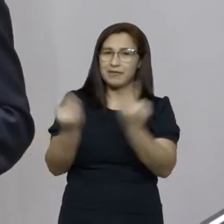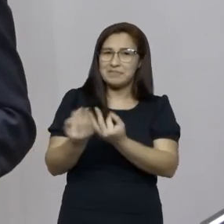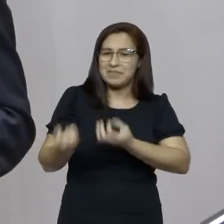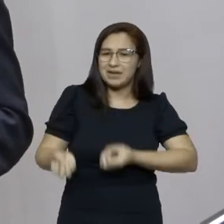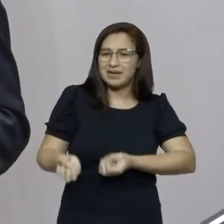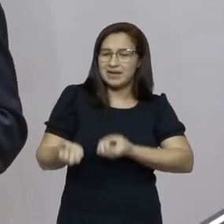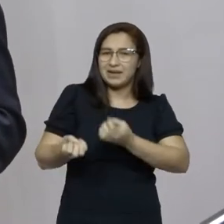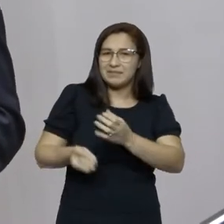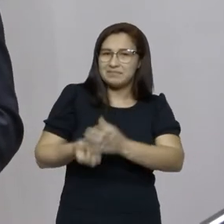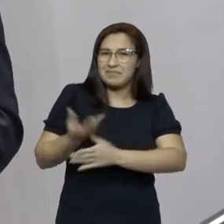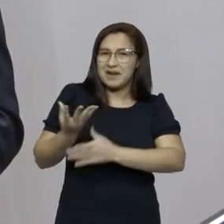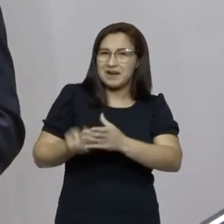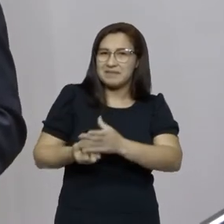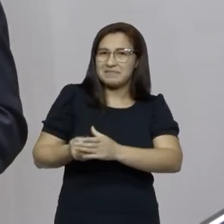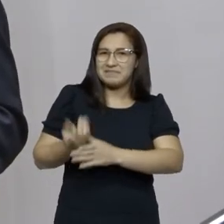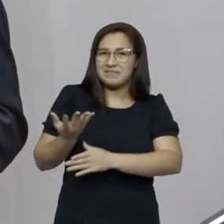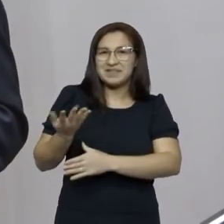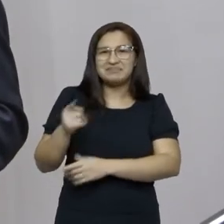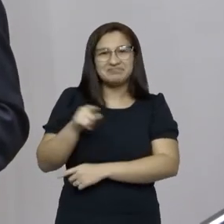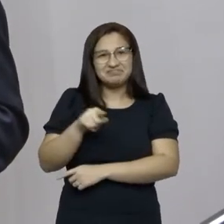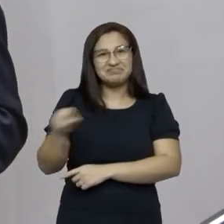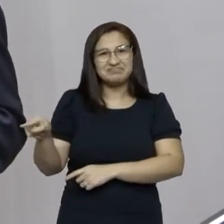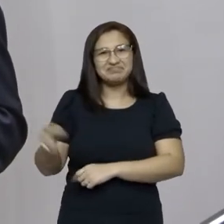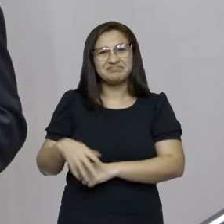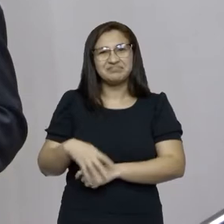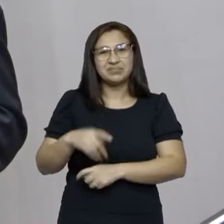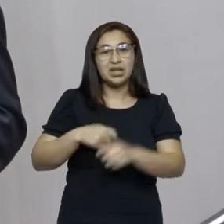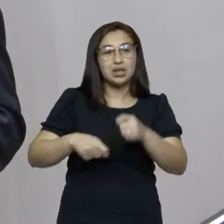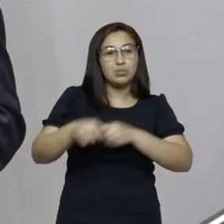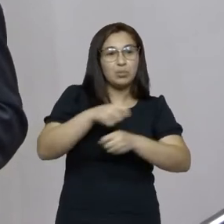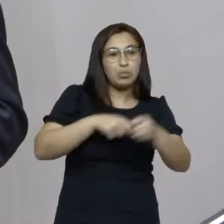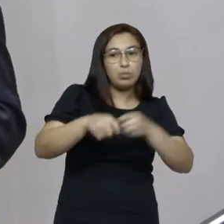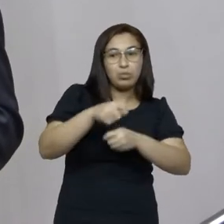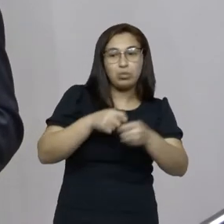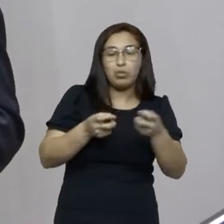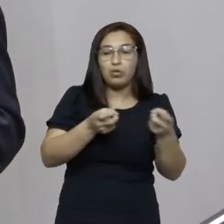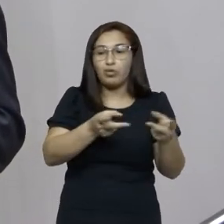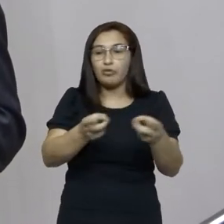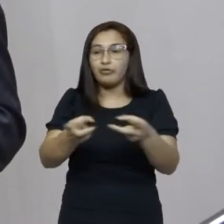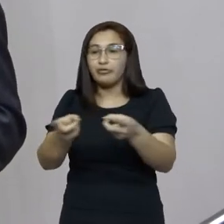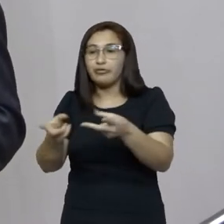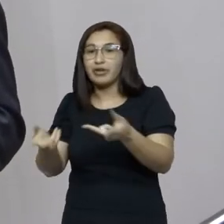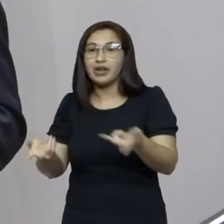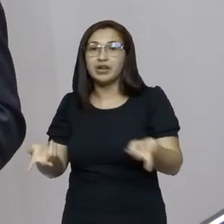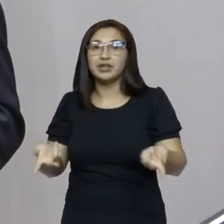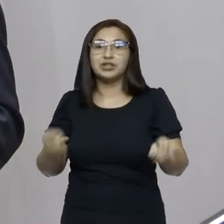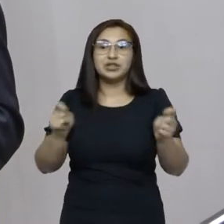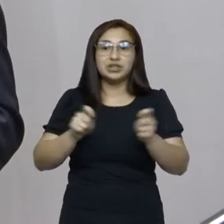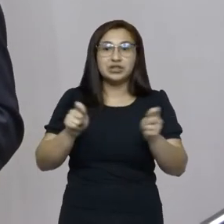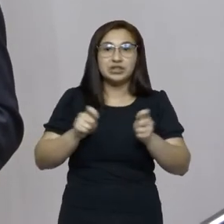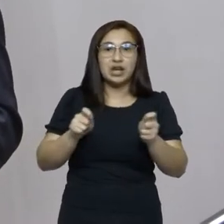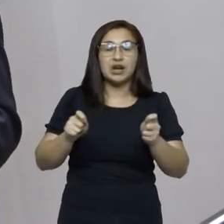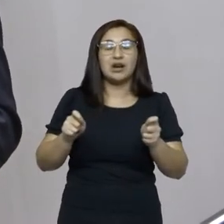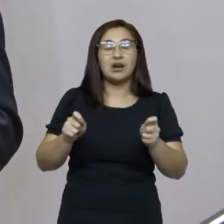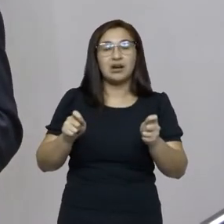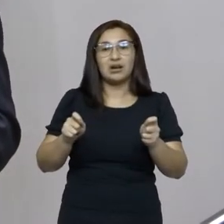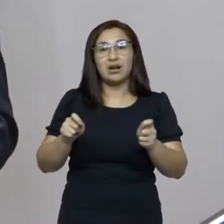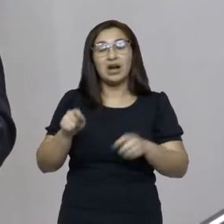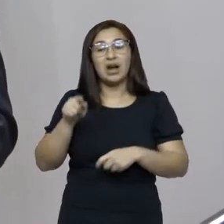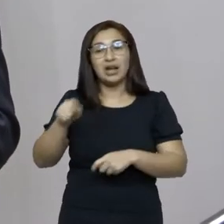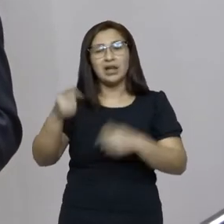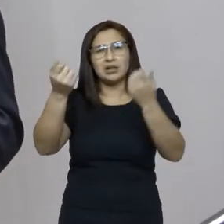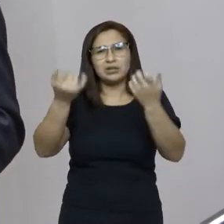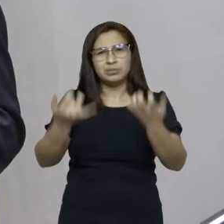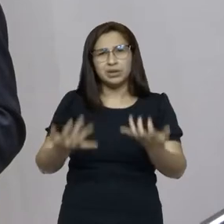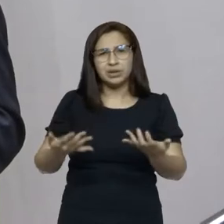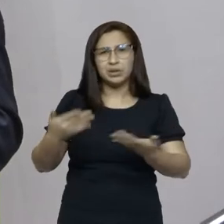Eles aproveitaram também comercializar, gerar renda e dizer que o processo e o